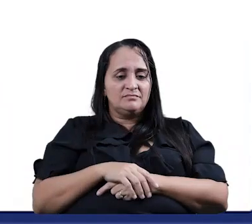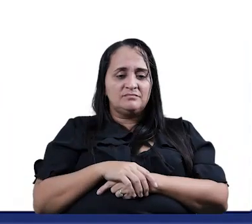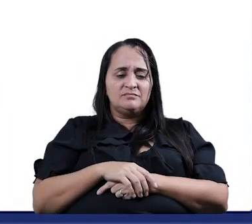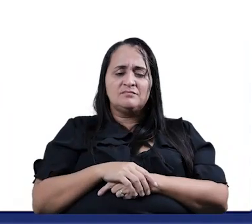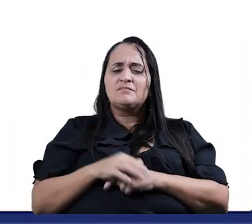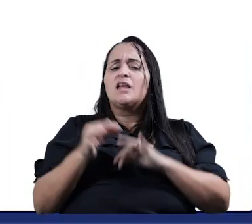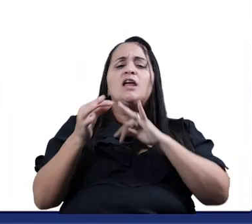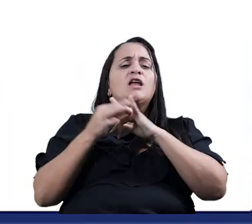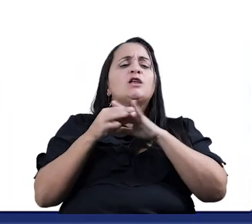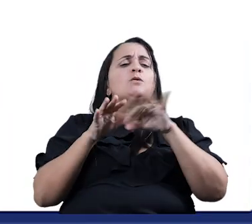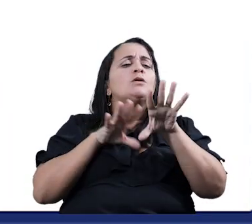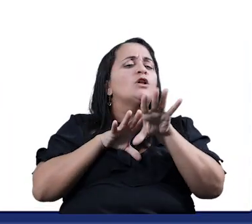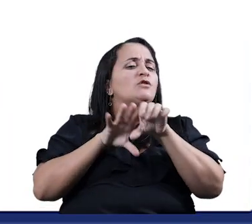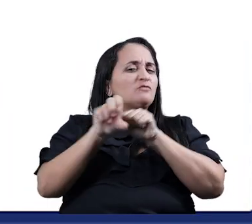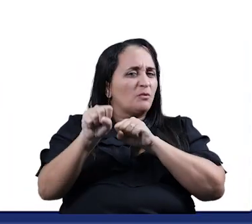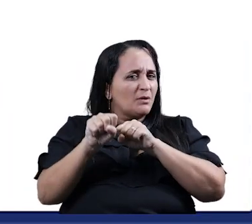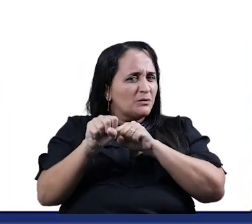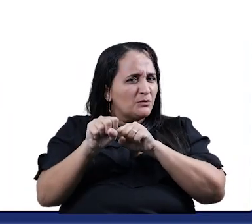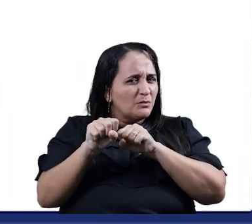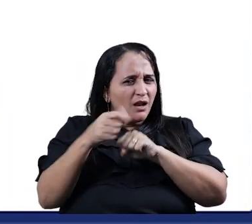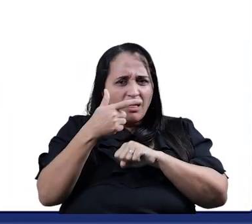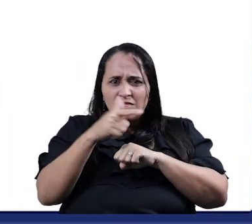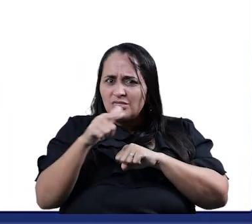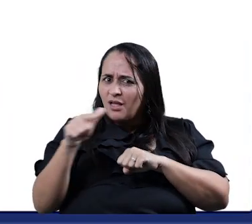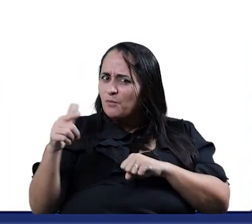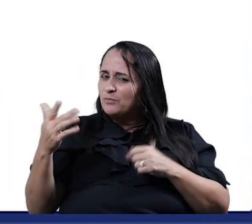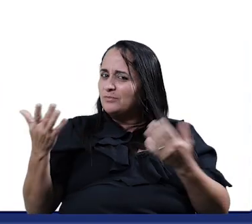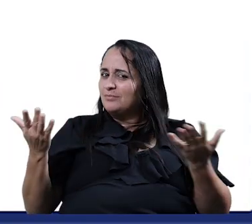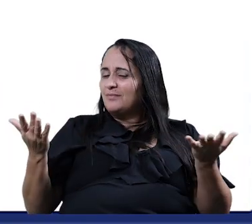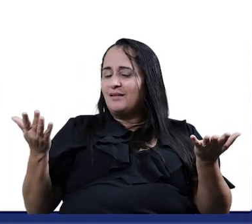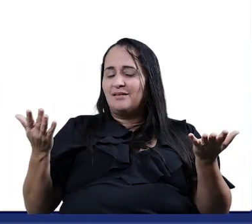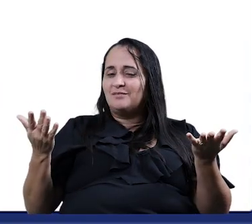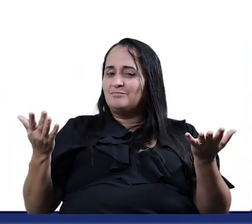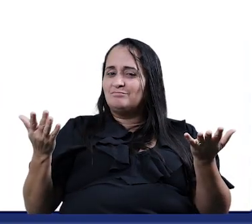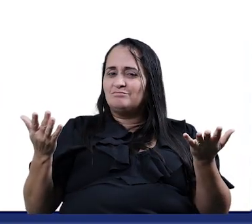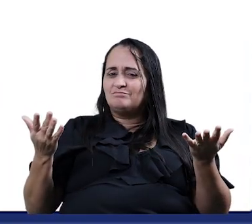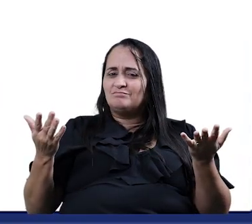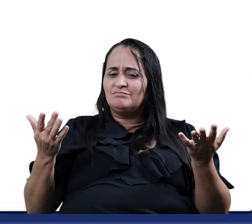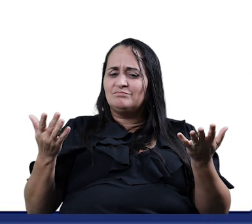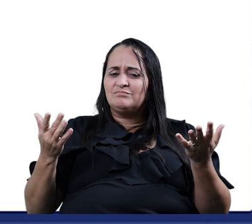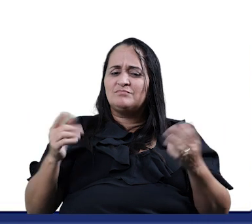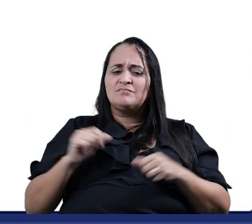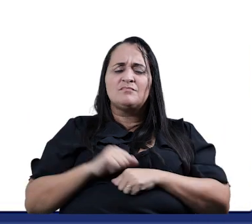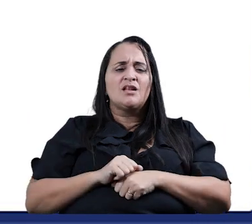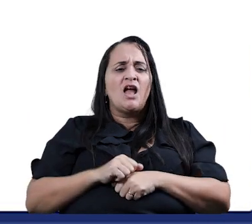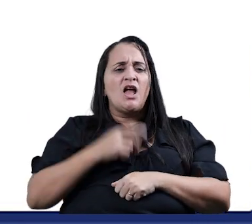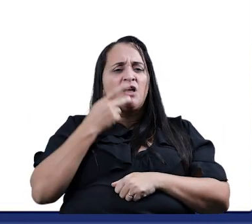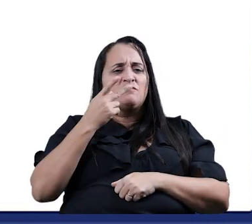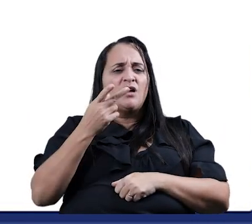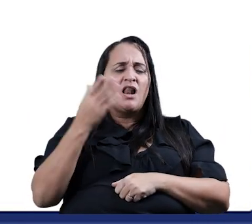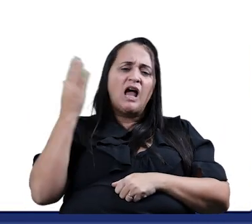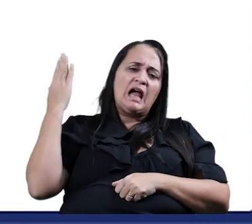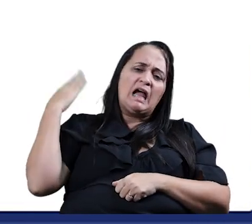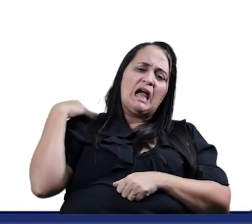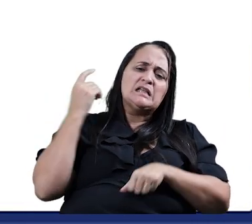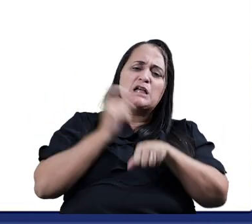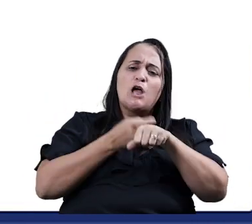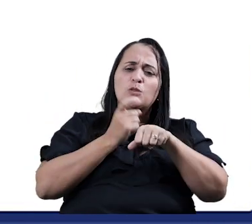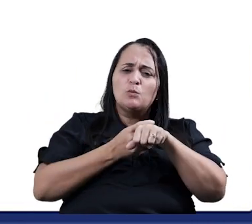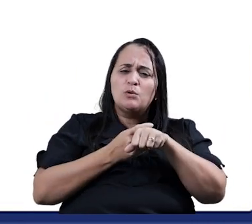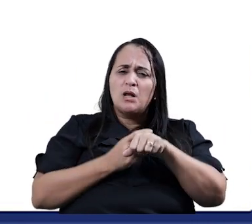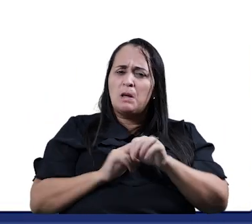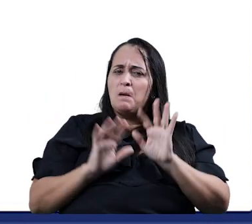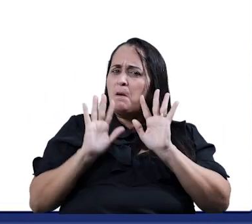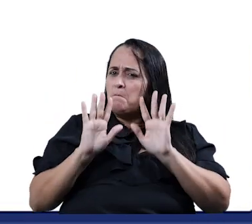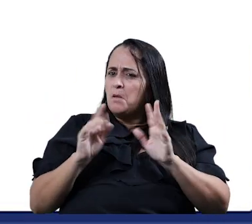E o anel De formatura Gente Ela não tem O anel De formatura Aí estão Dizendo assim Que ela tem A cascadura Mas ela pode